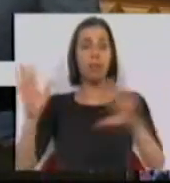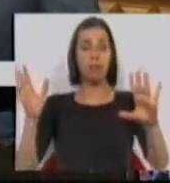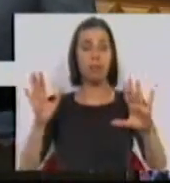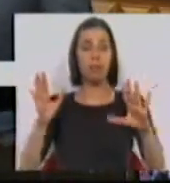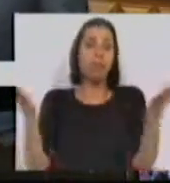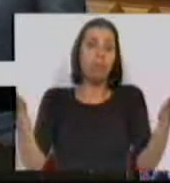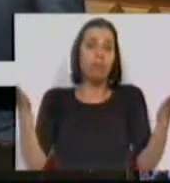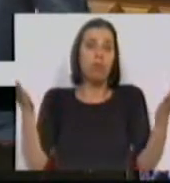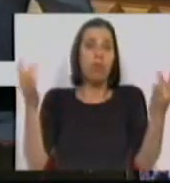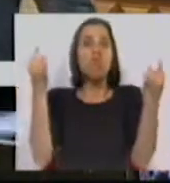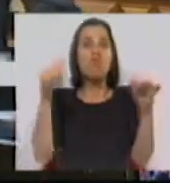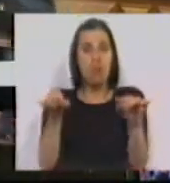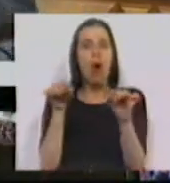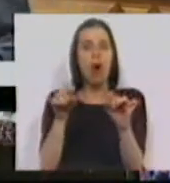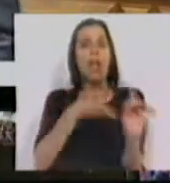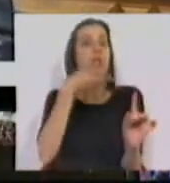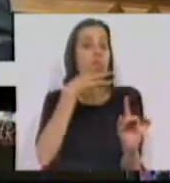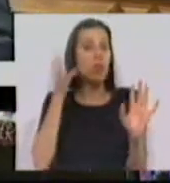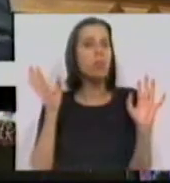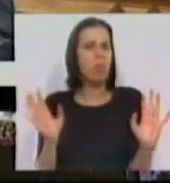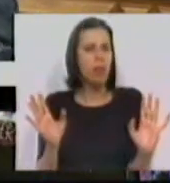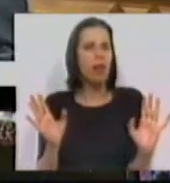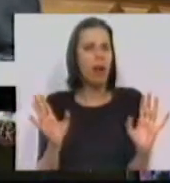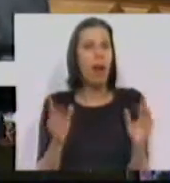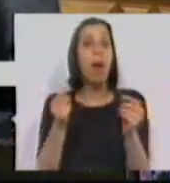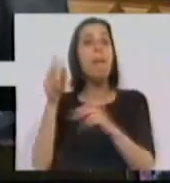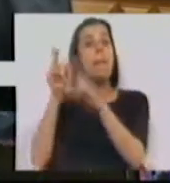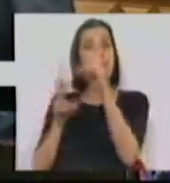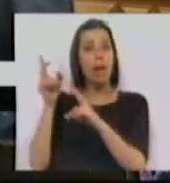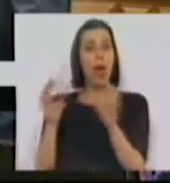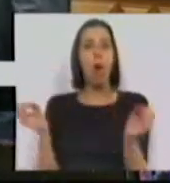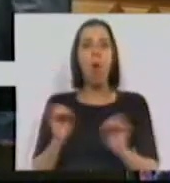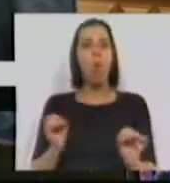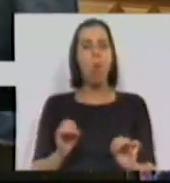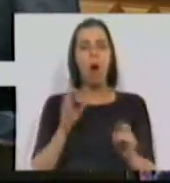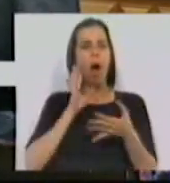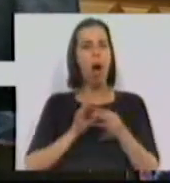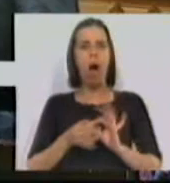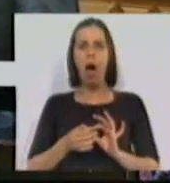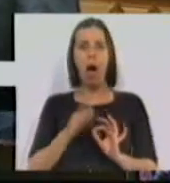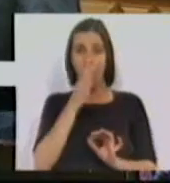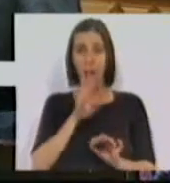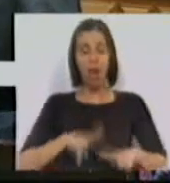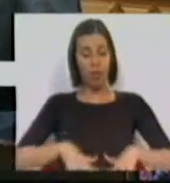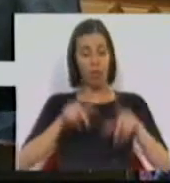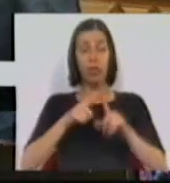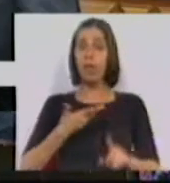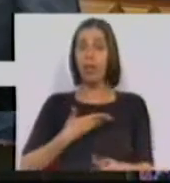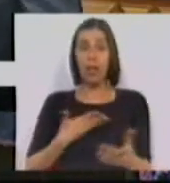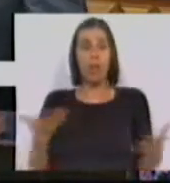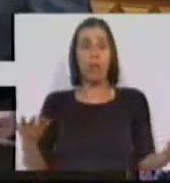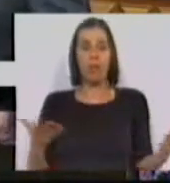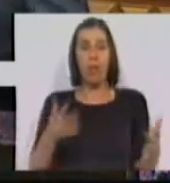Aliás, só assim é que se explica que os mercados não tenham uma atitude racional em relação à evolução da dívida.